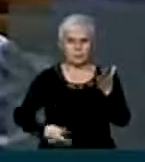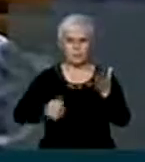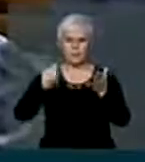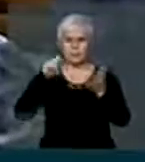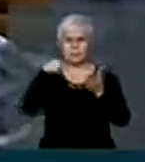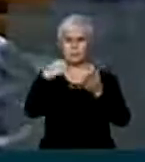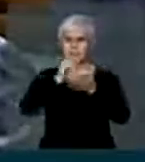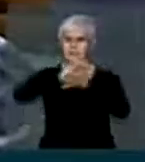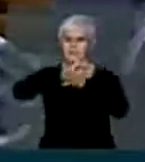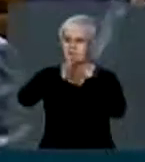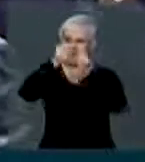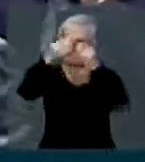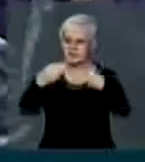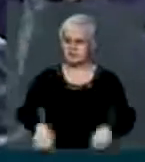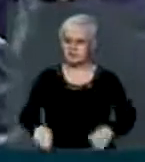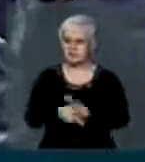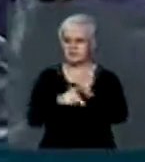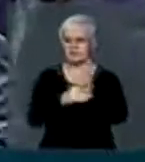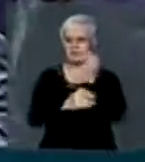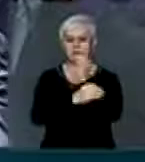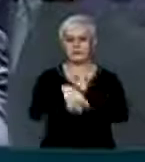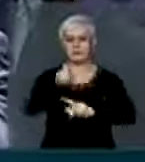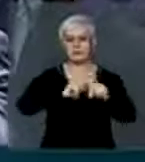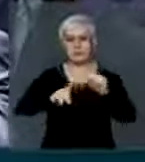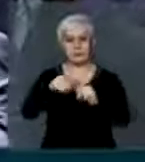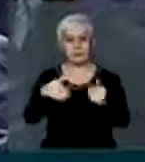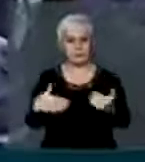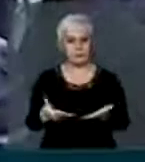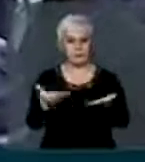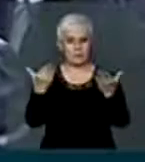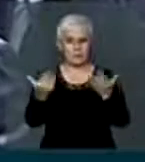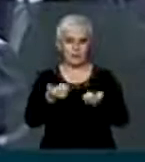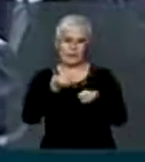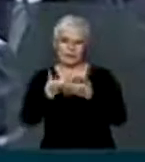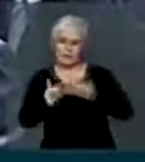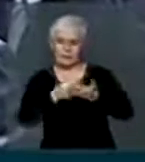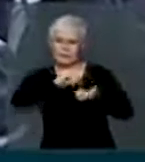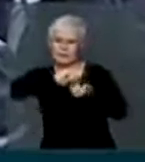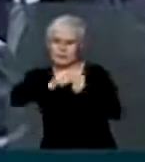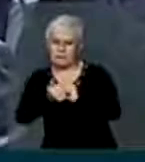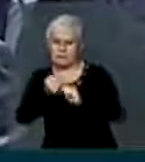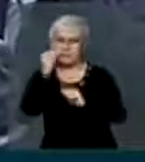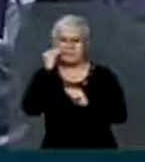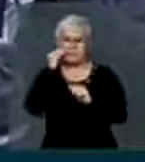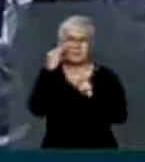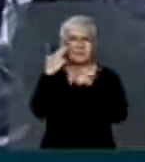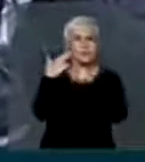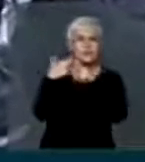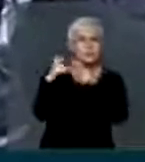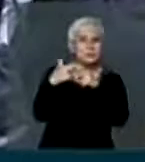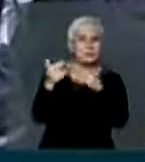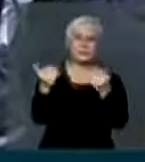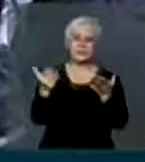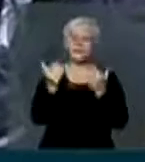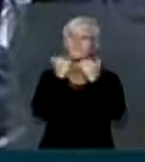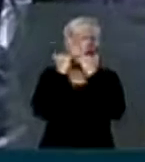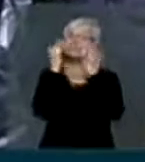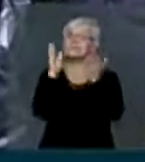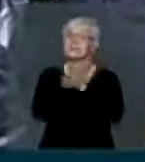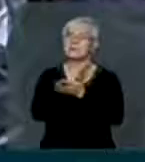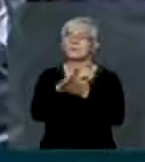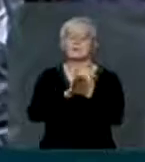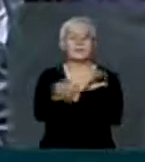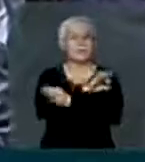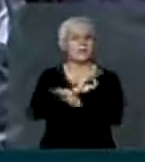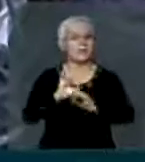Esse governo é um desastre em segurança pública e esta manobra para tentar tampar buraco não vai surtir o